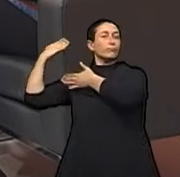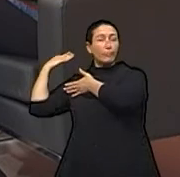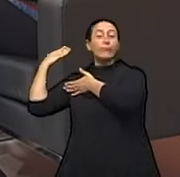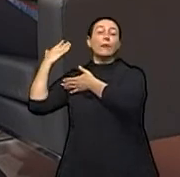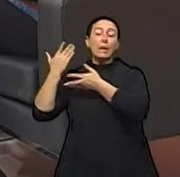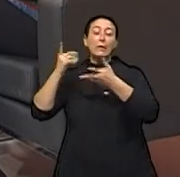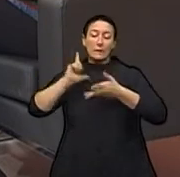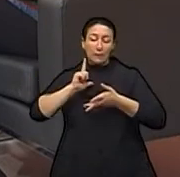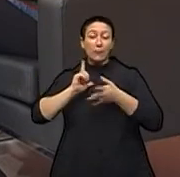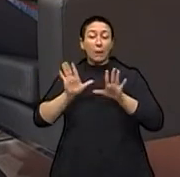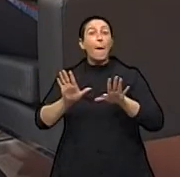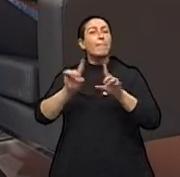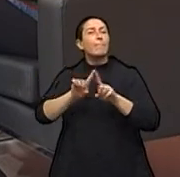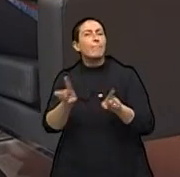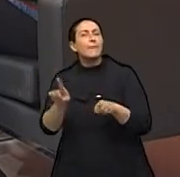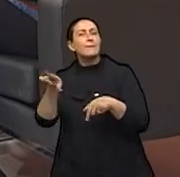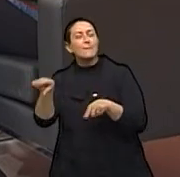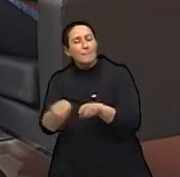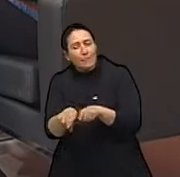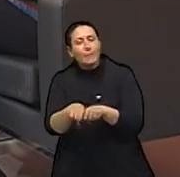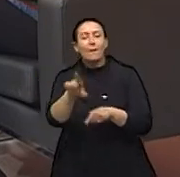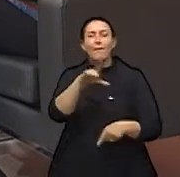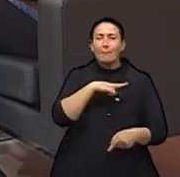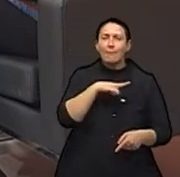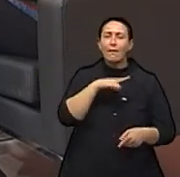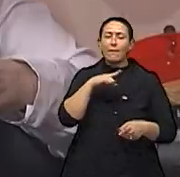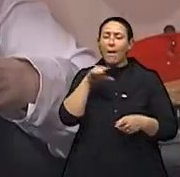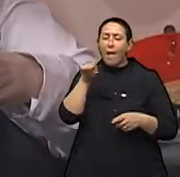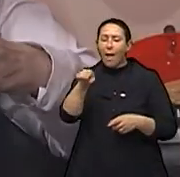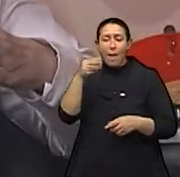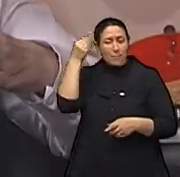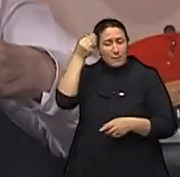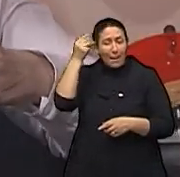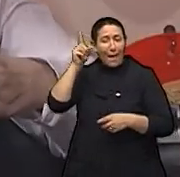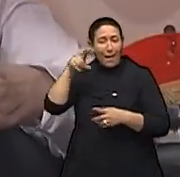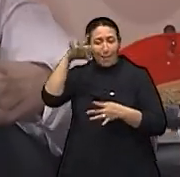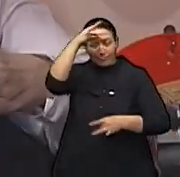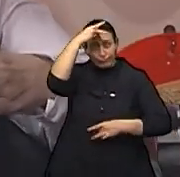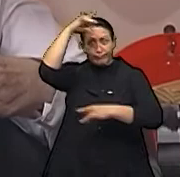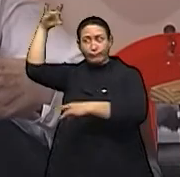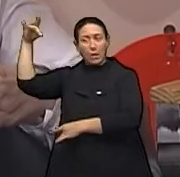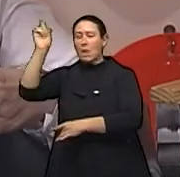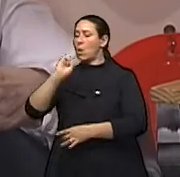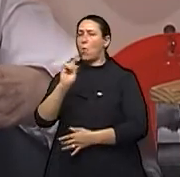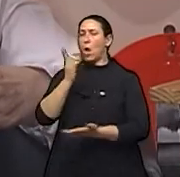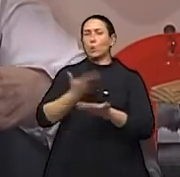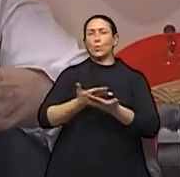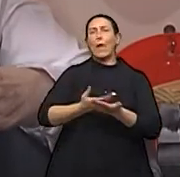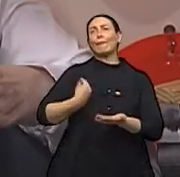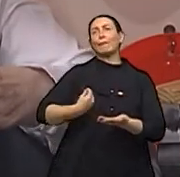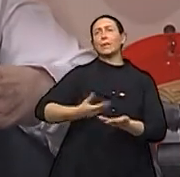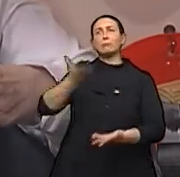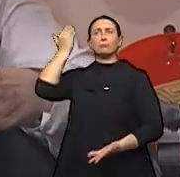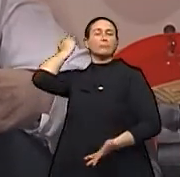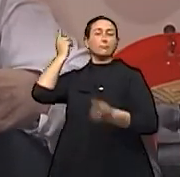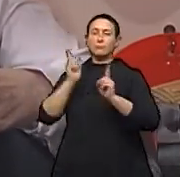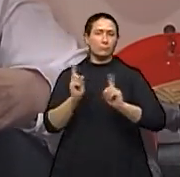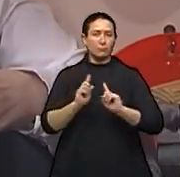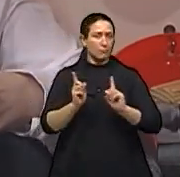não é uma escola de terapia de vidas passadas. Ah, Nosso objetivo, nosso trabalho não é trabalhar